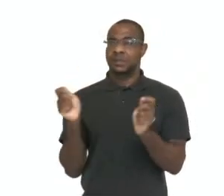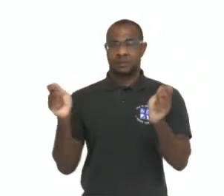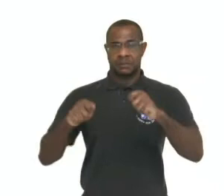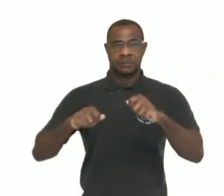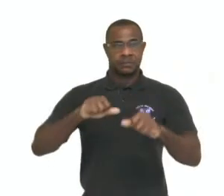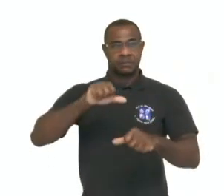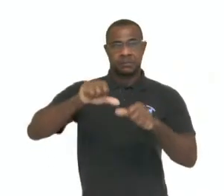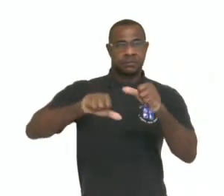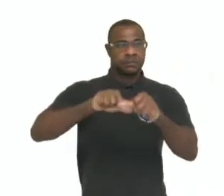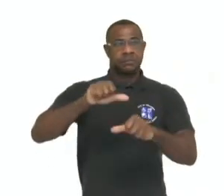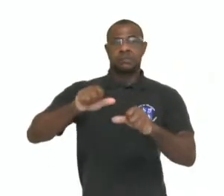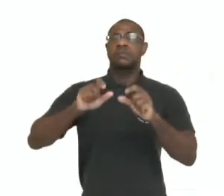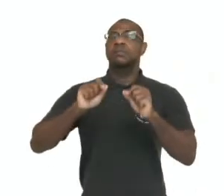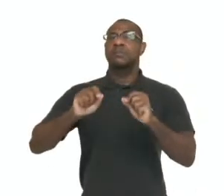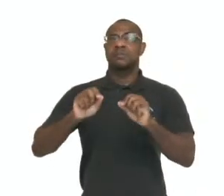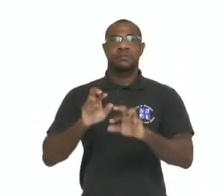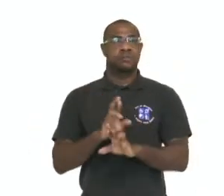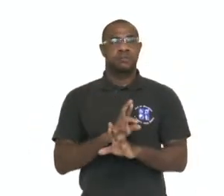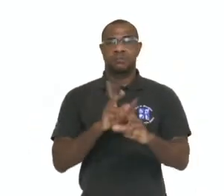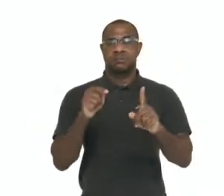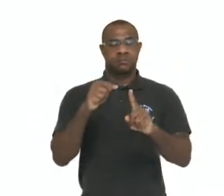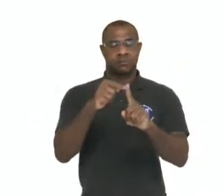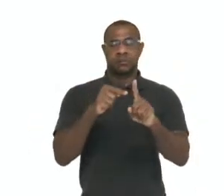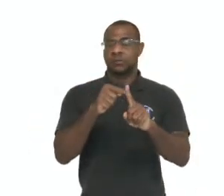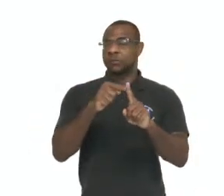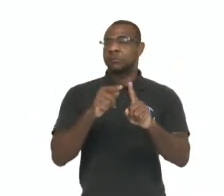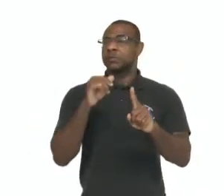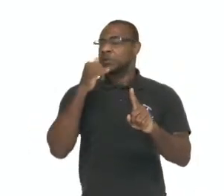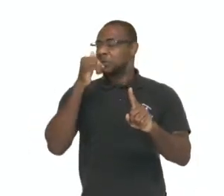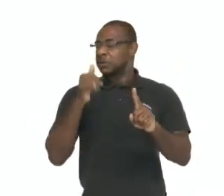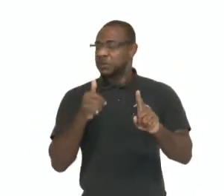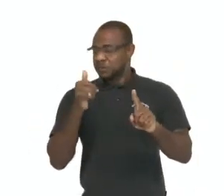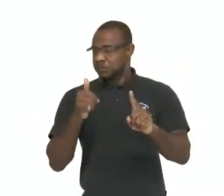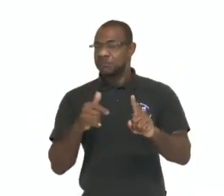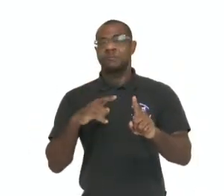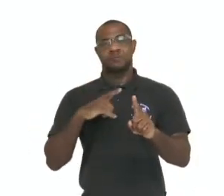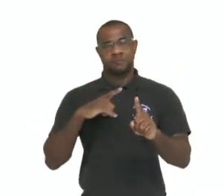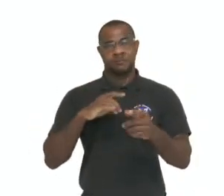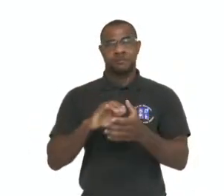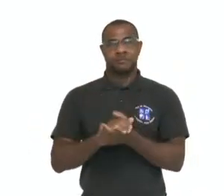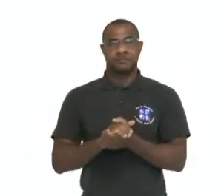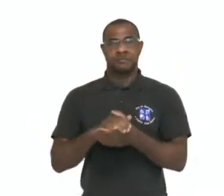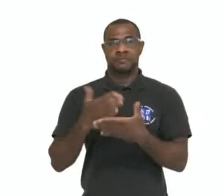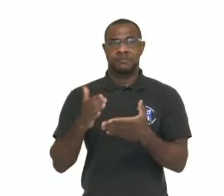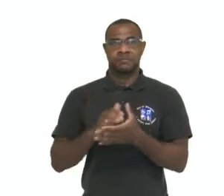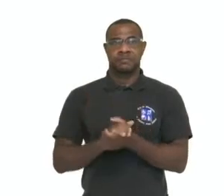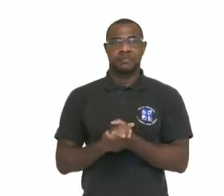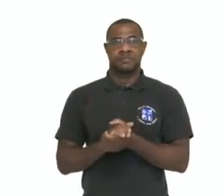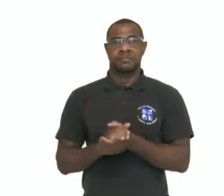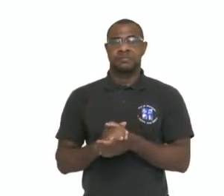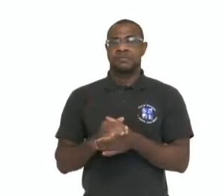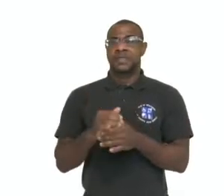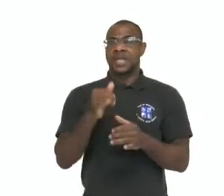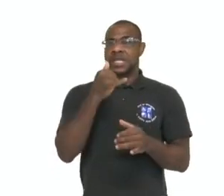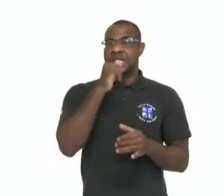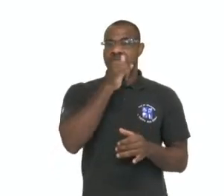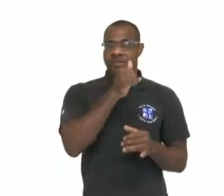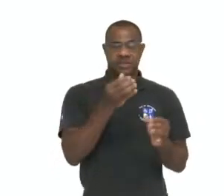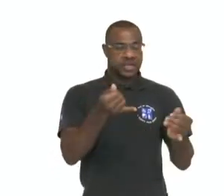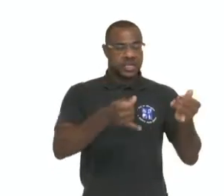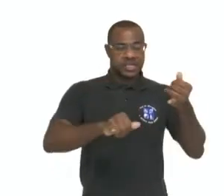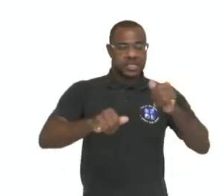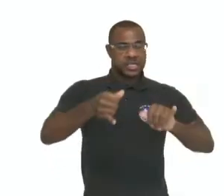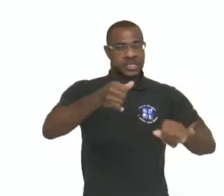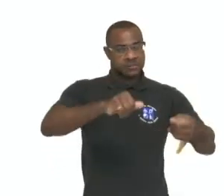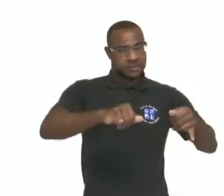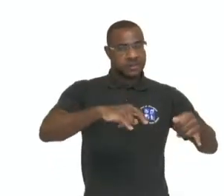transformar diferentes tipos de energia em energia elétrica. No caso, a energia química, né? Está presente ali